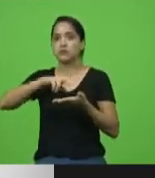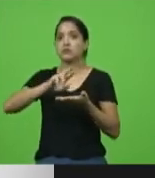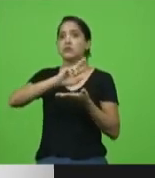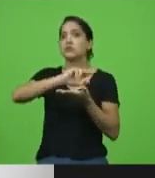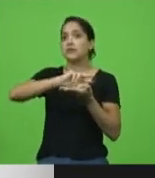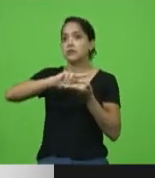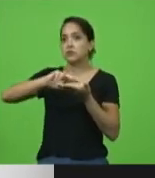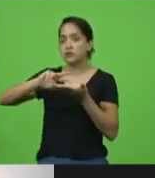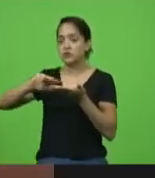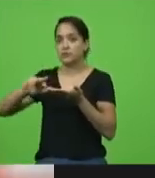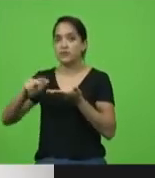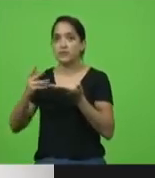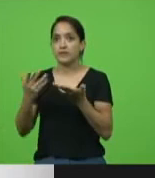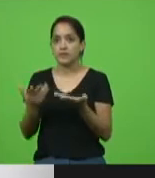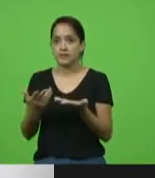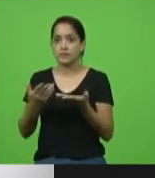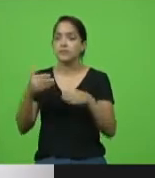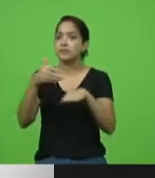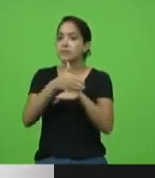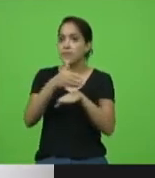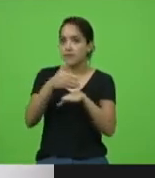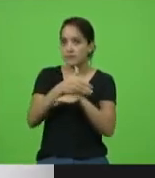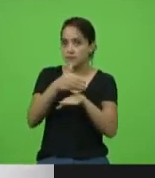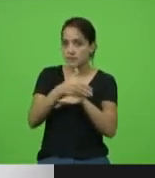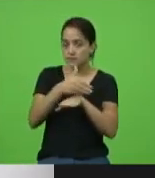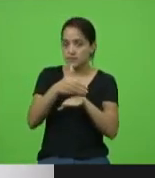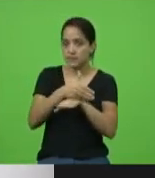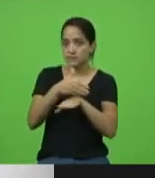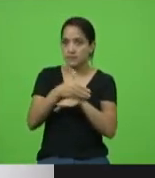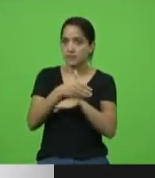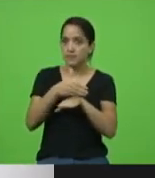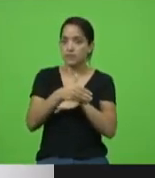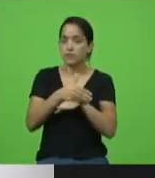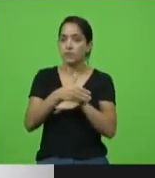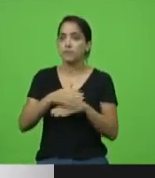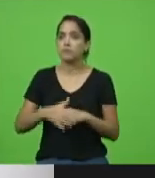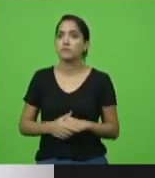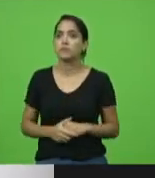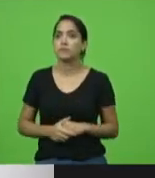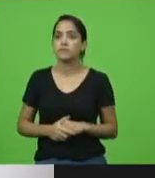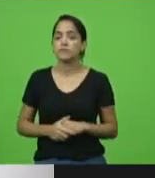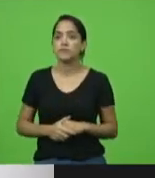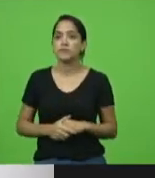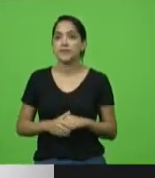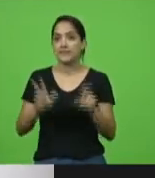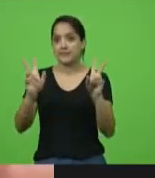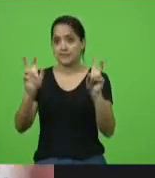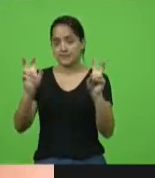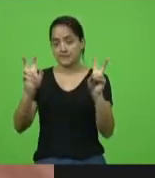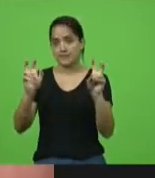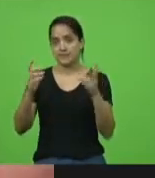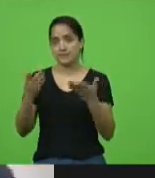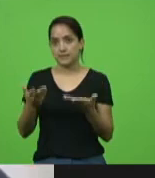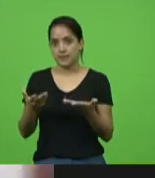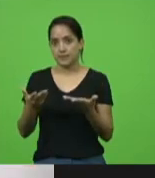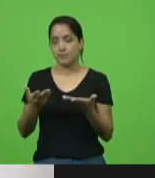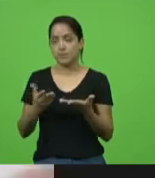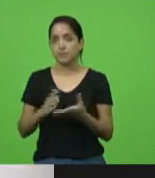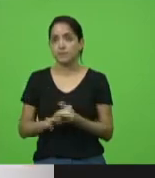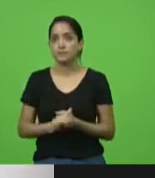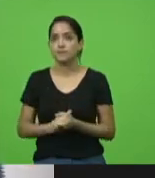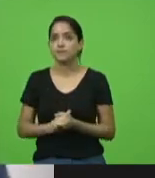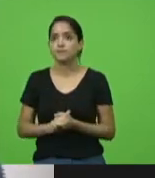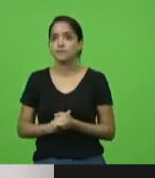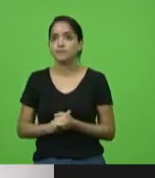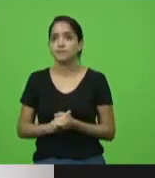que participam desta temática que, ora, está